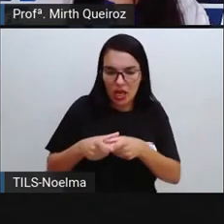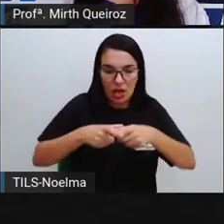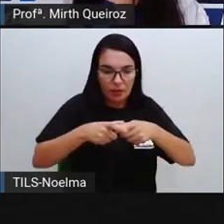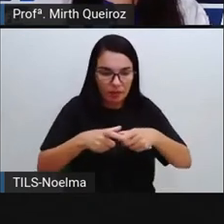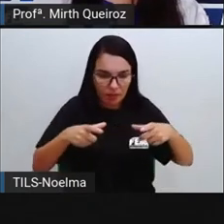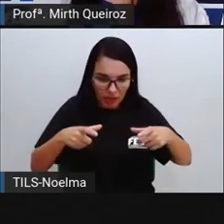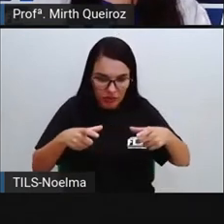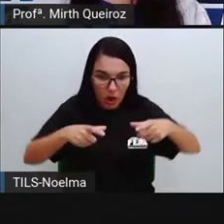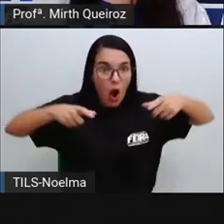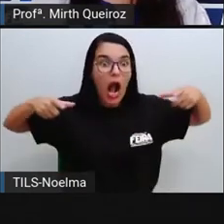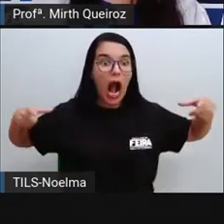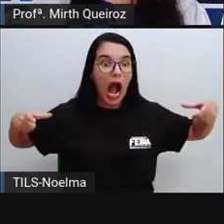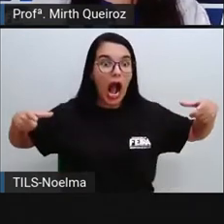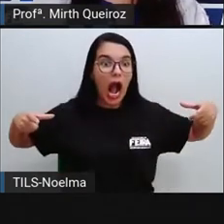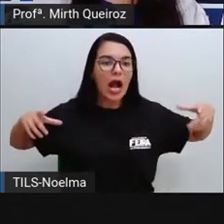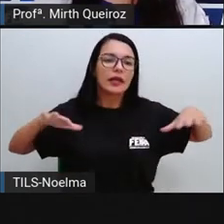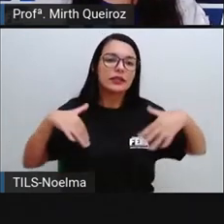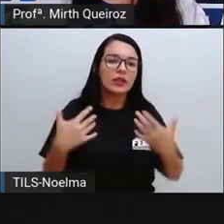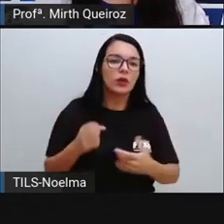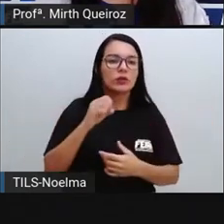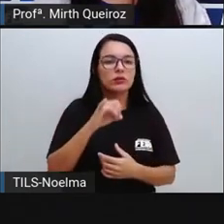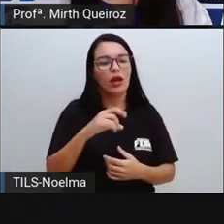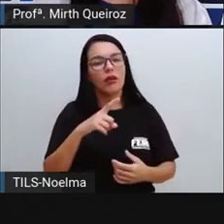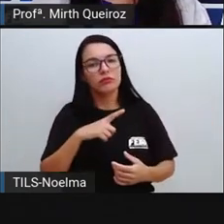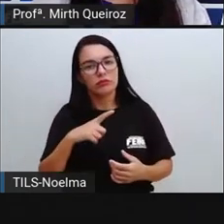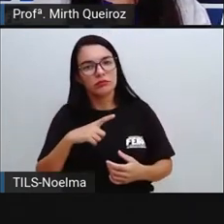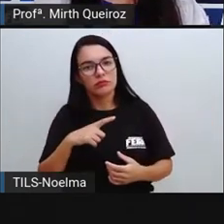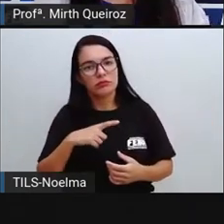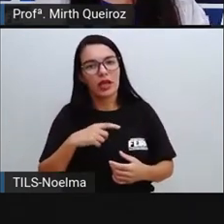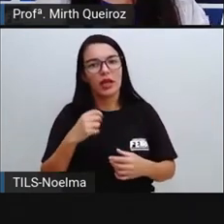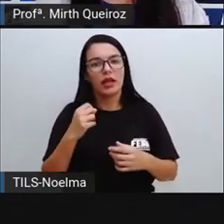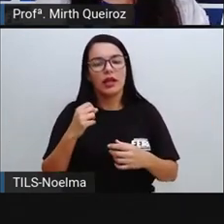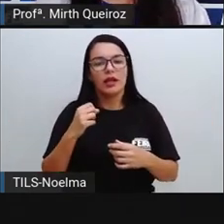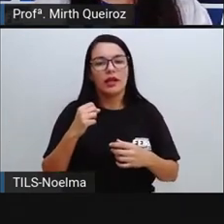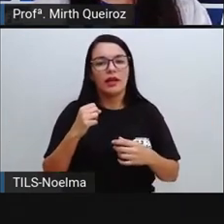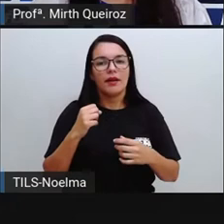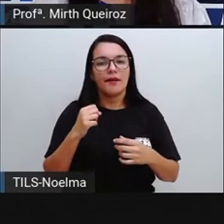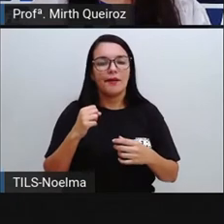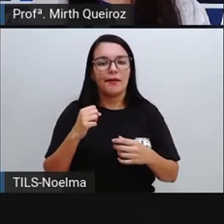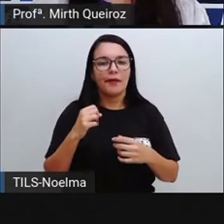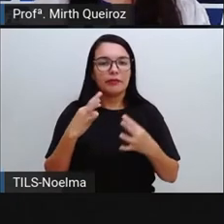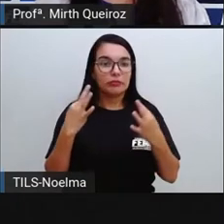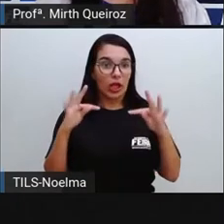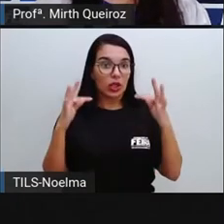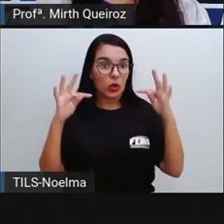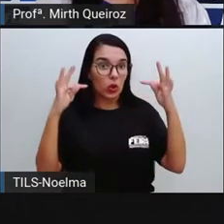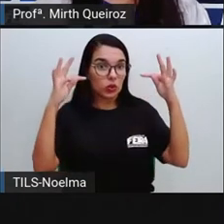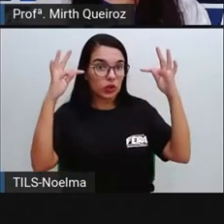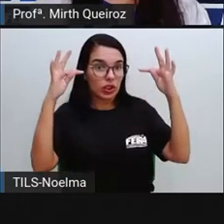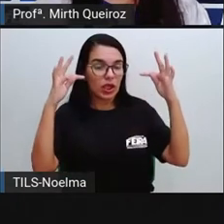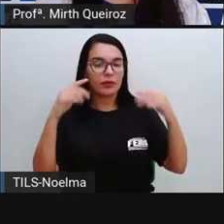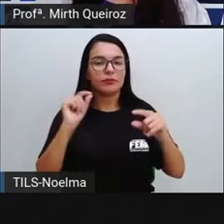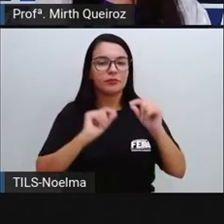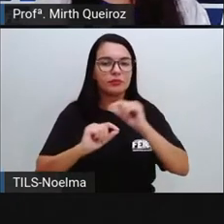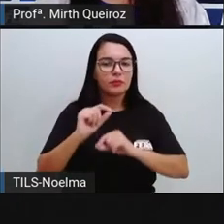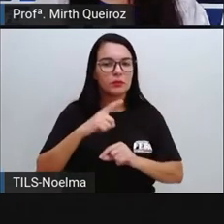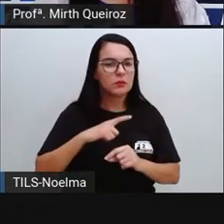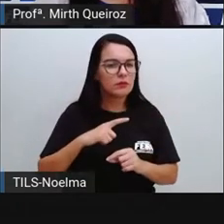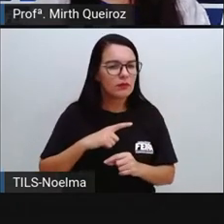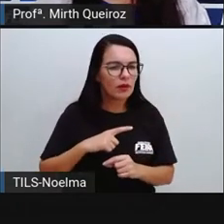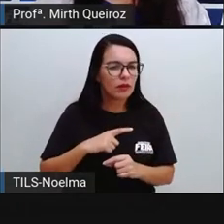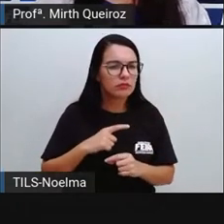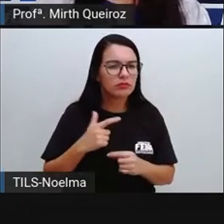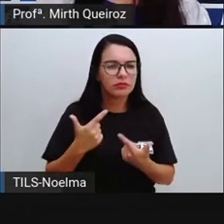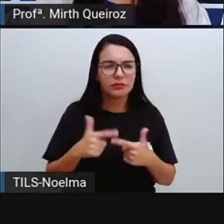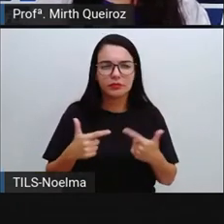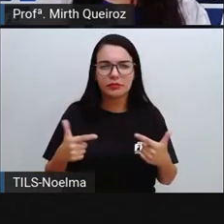essas máquinas que a gente tem hoje para a agricultura, para desenvolvimento da agricultura, por exemplo, nós não teríamos